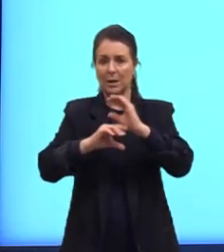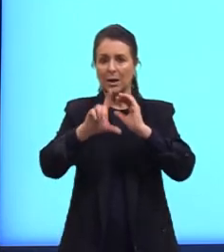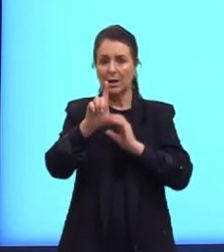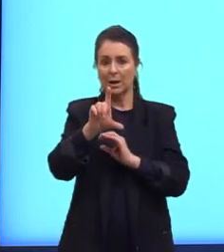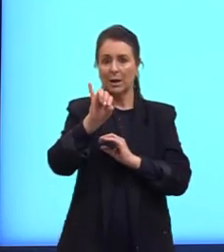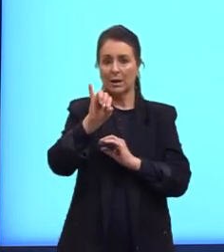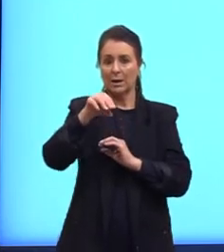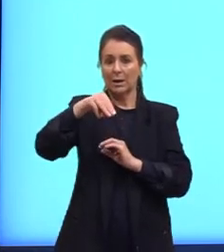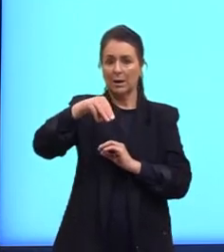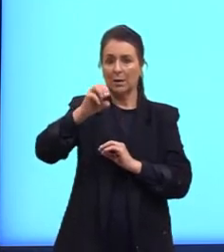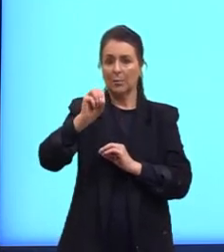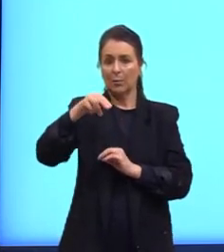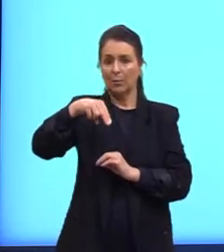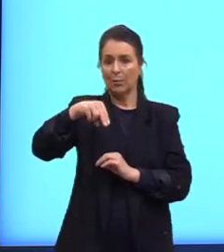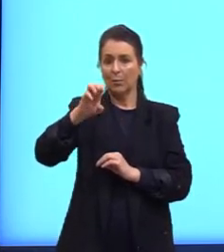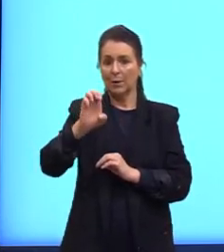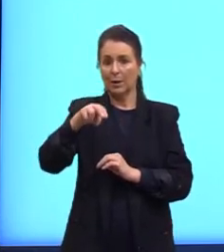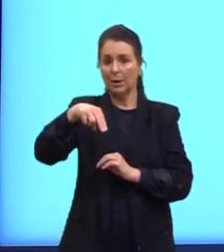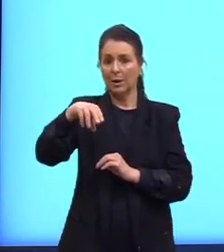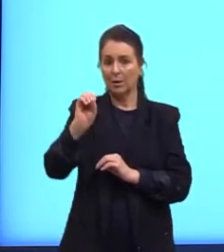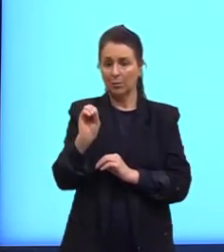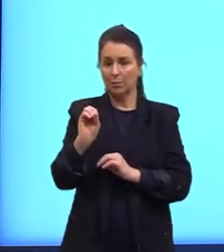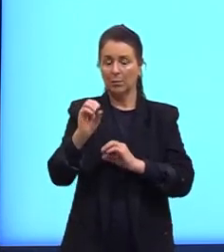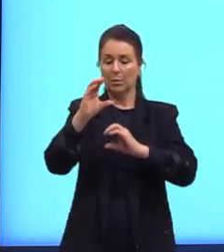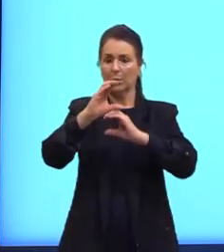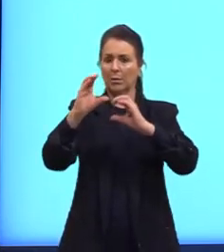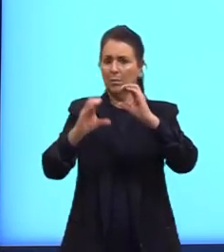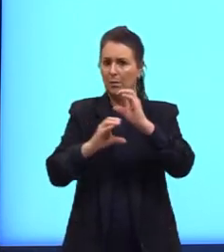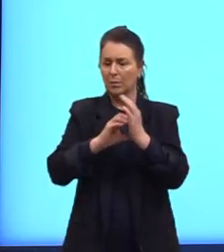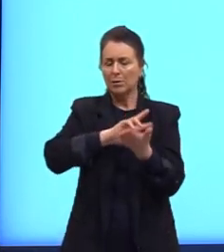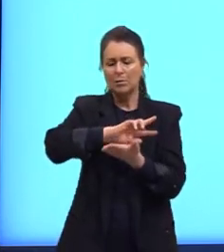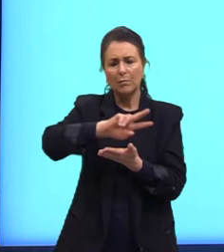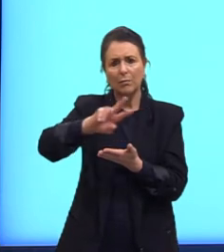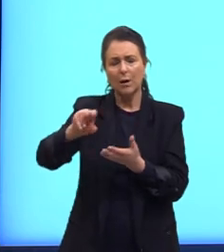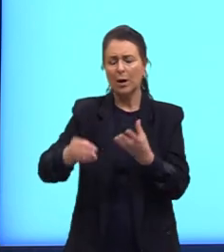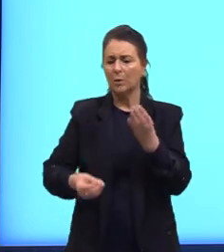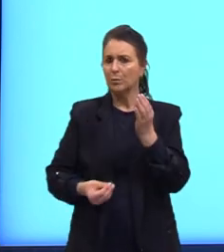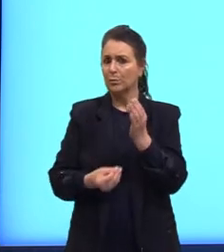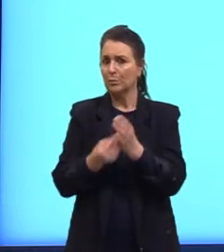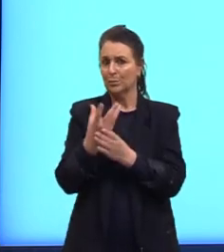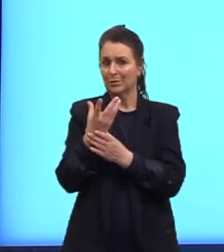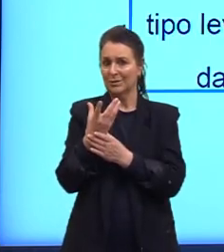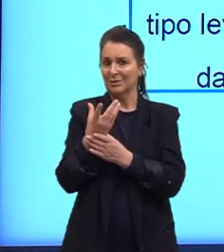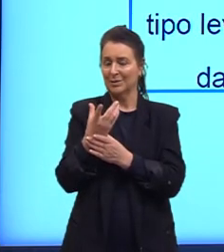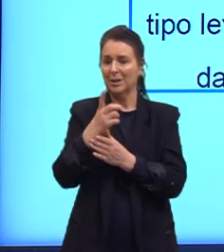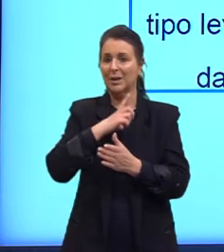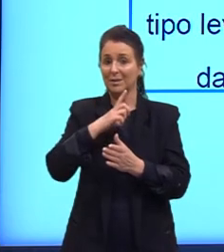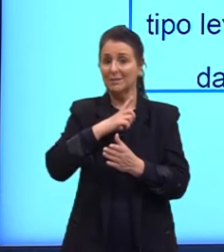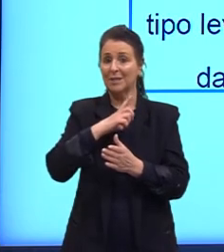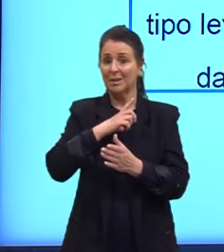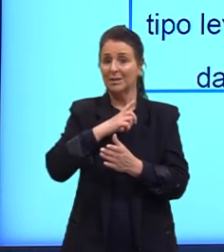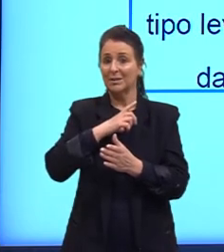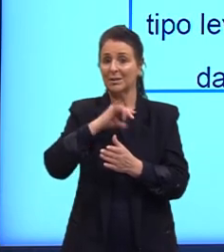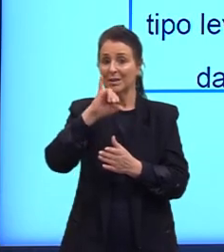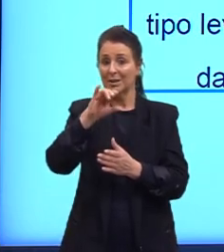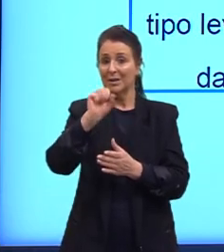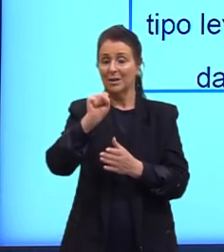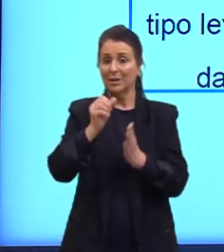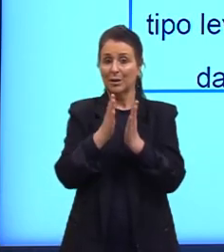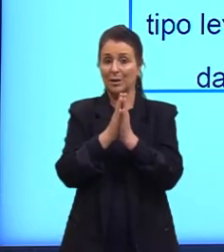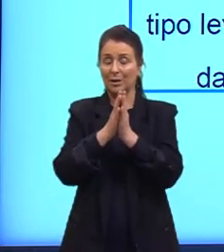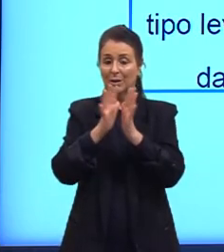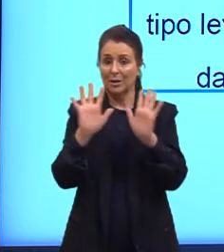que está presente na composição de diversos produtos. O limoneno, ele tem isômeros, que são a